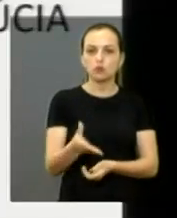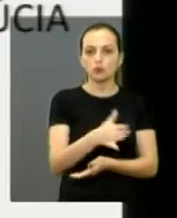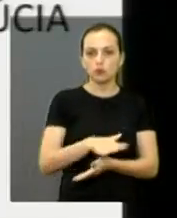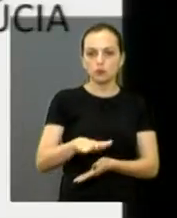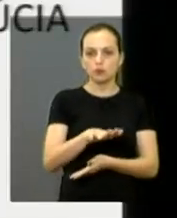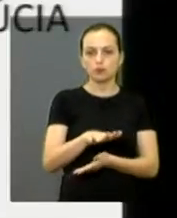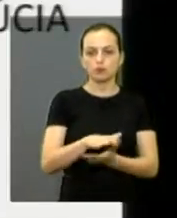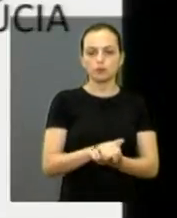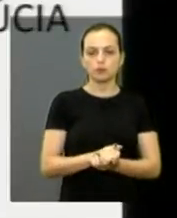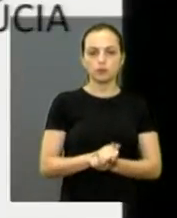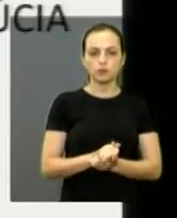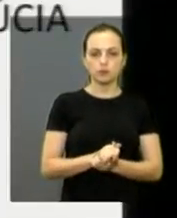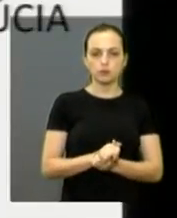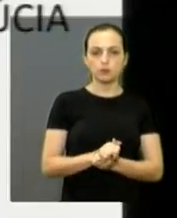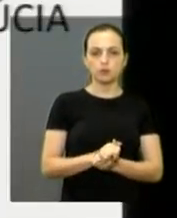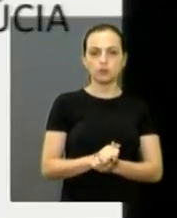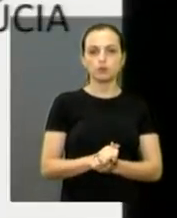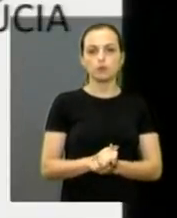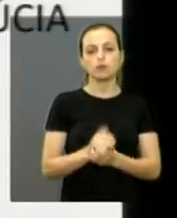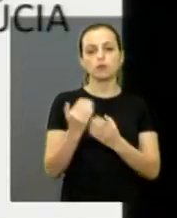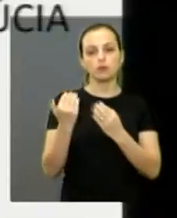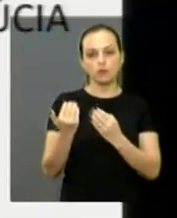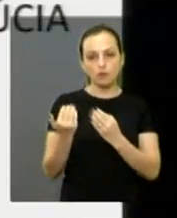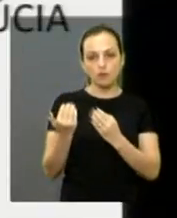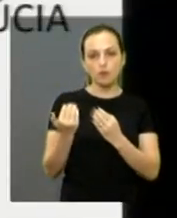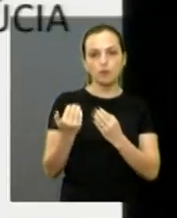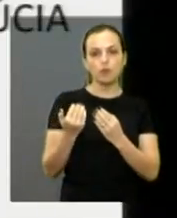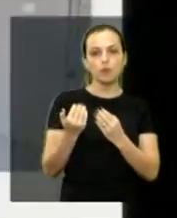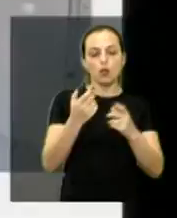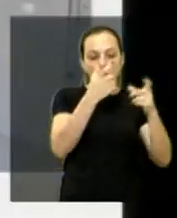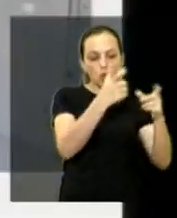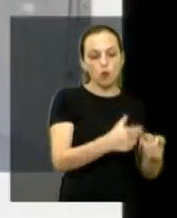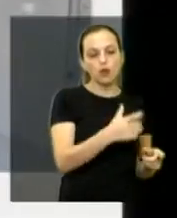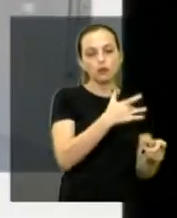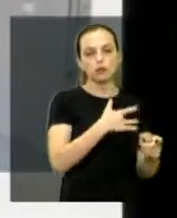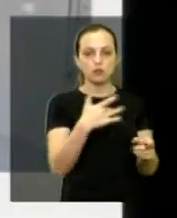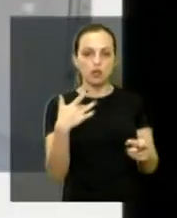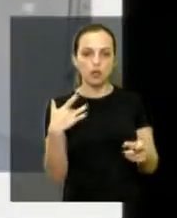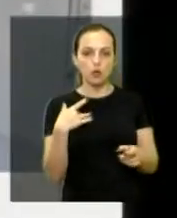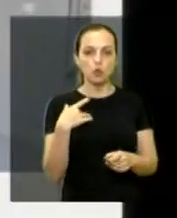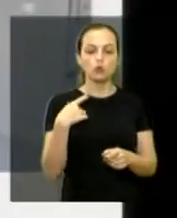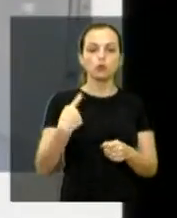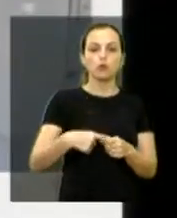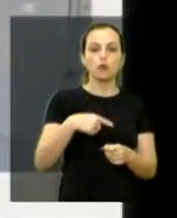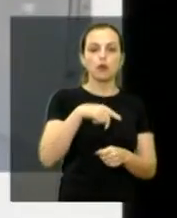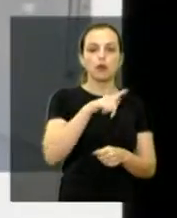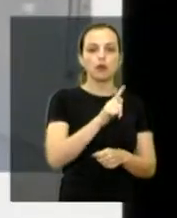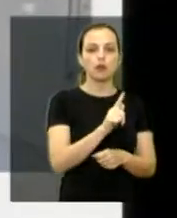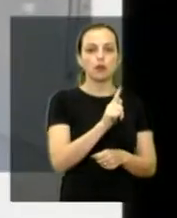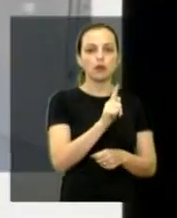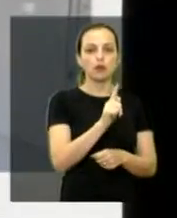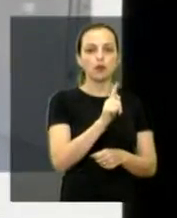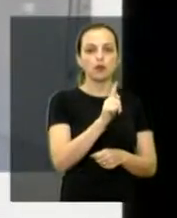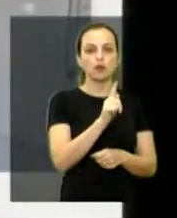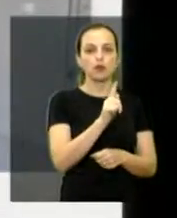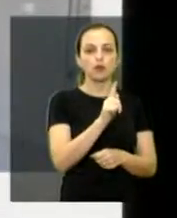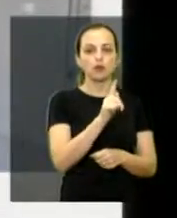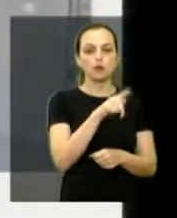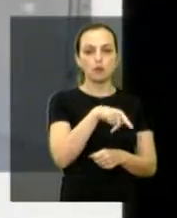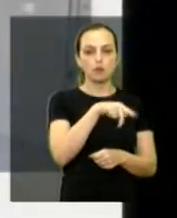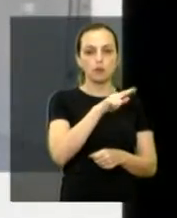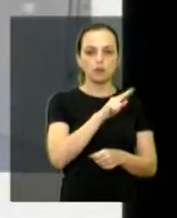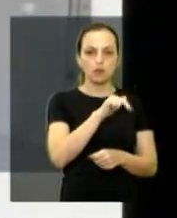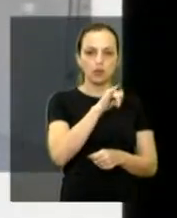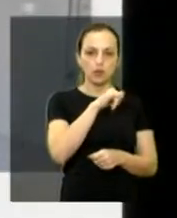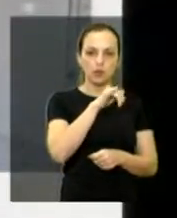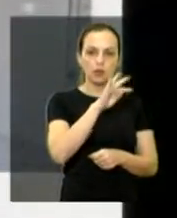Agora, uma outra questão, é a unidade de saúde do Quitandinha. Eu vou falar de novo, a respeito dessa unidade,